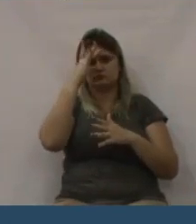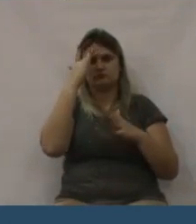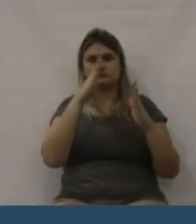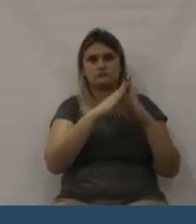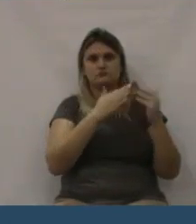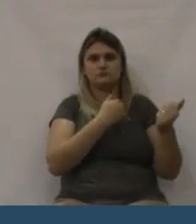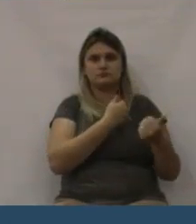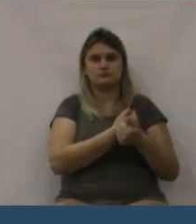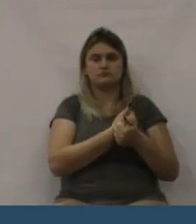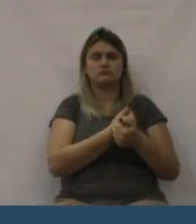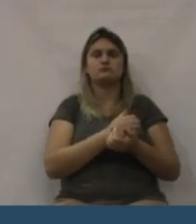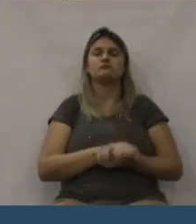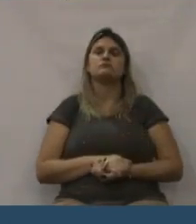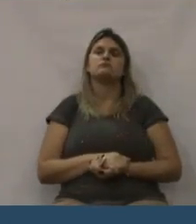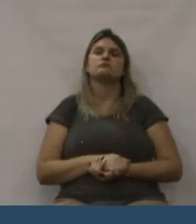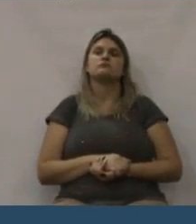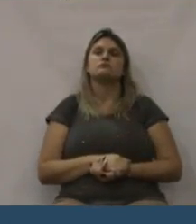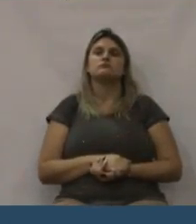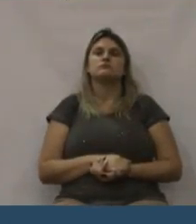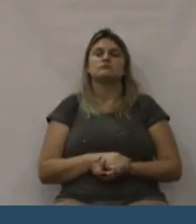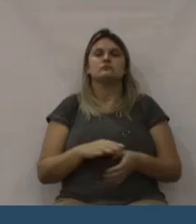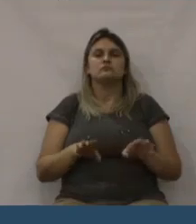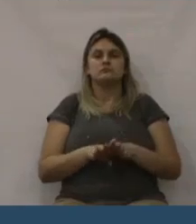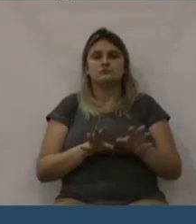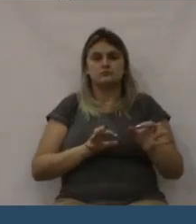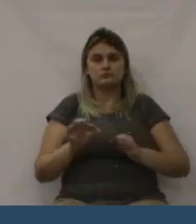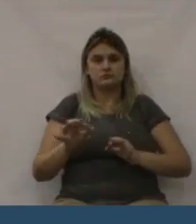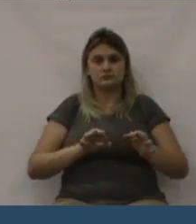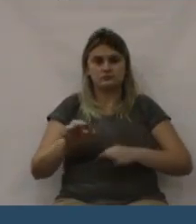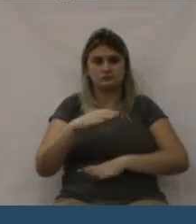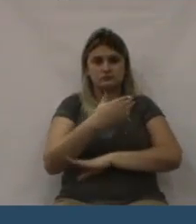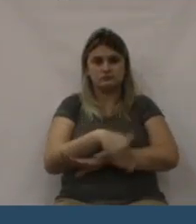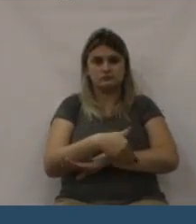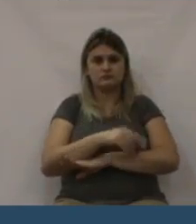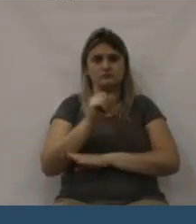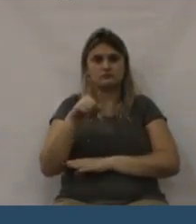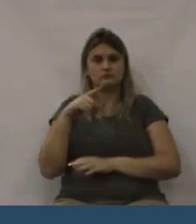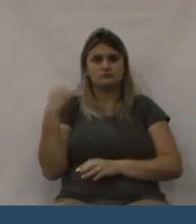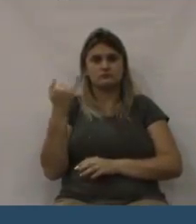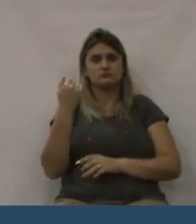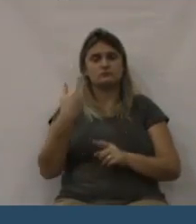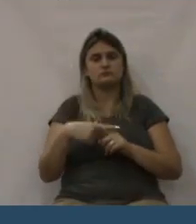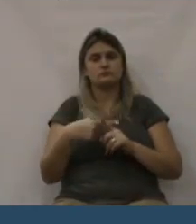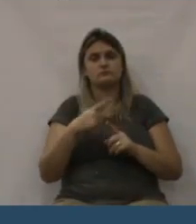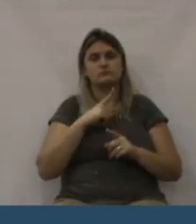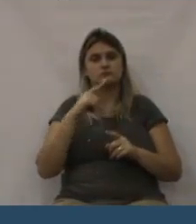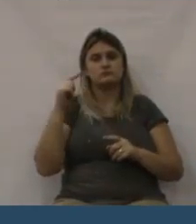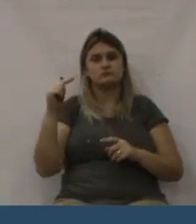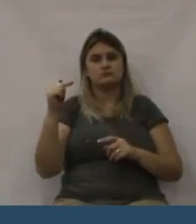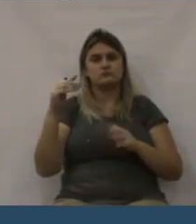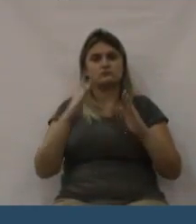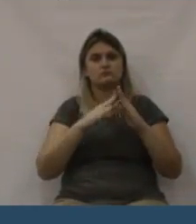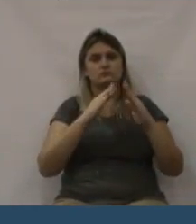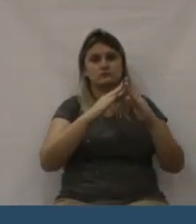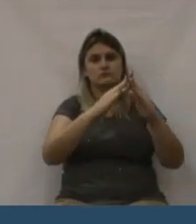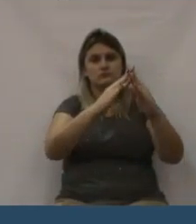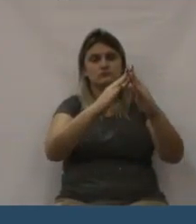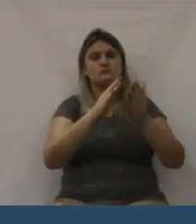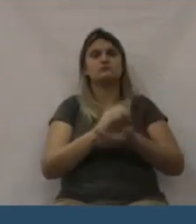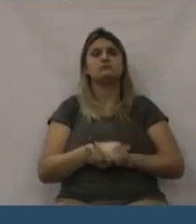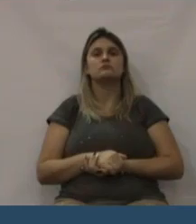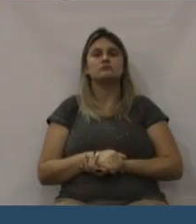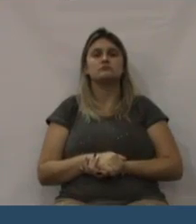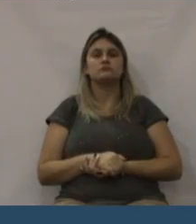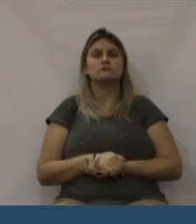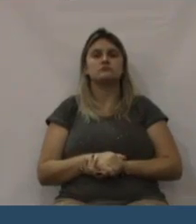colocação no programa de pavimentação, essa rua do bairro do São Joaquim. Uma rua